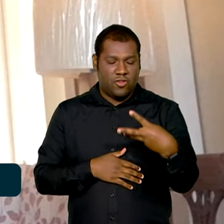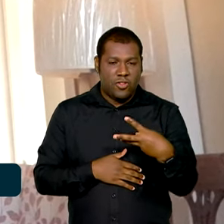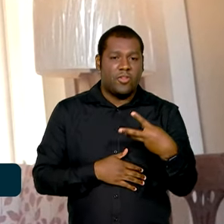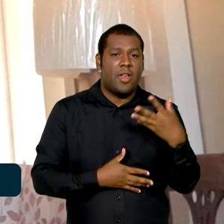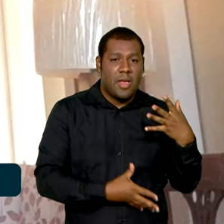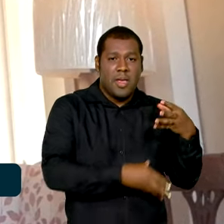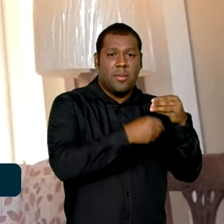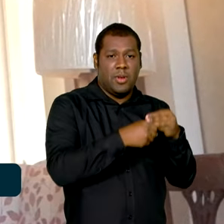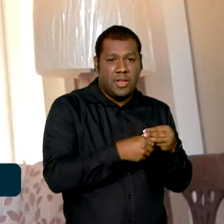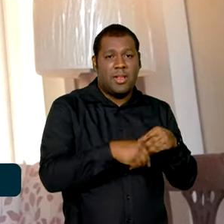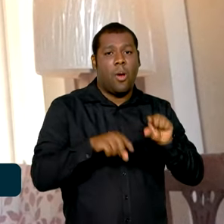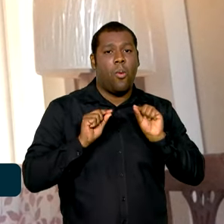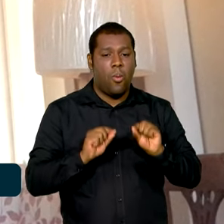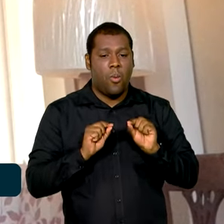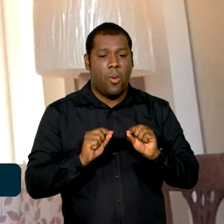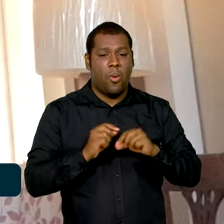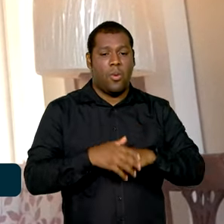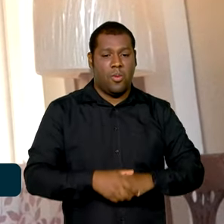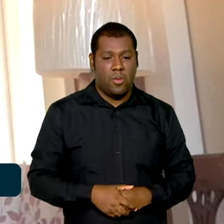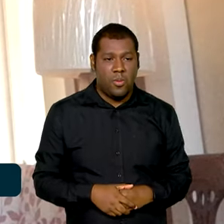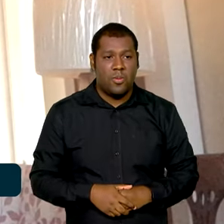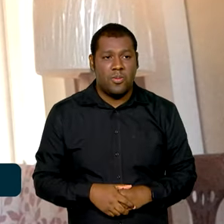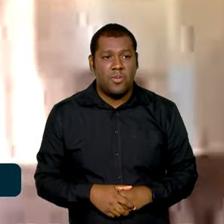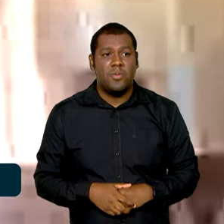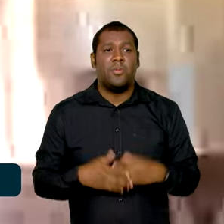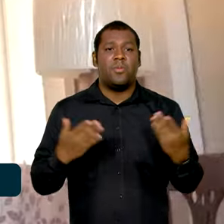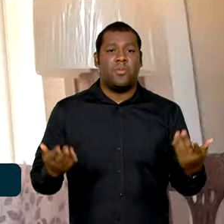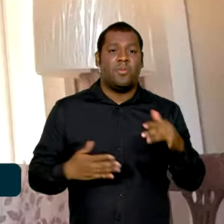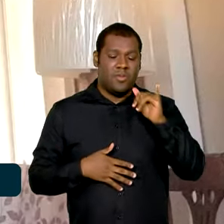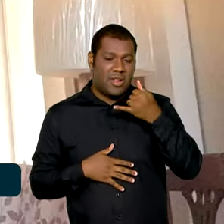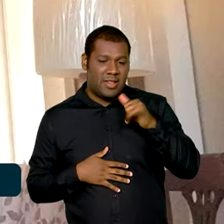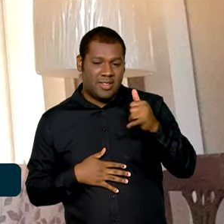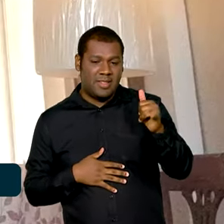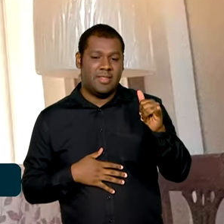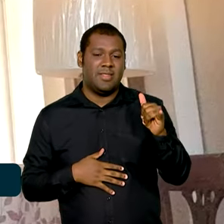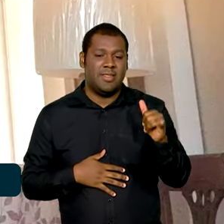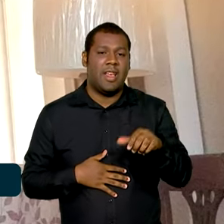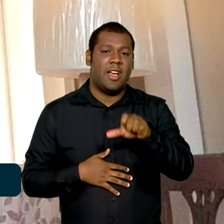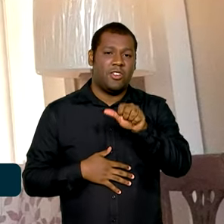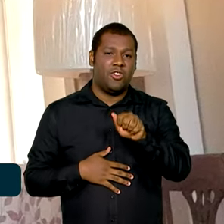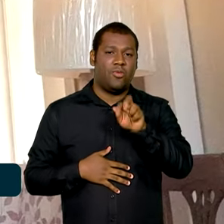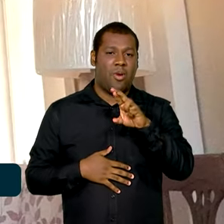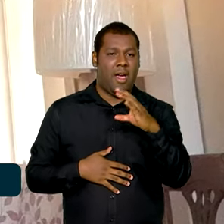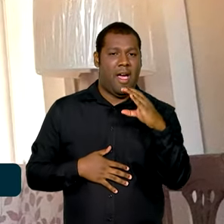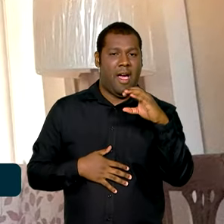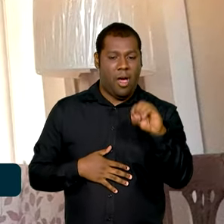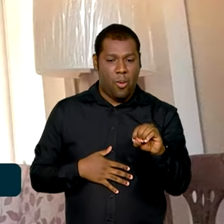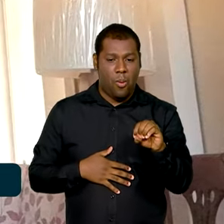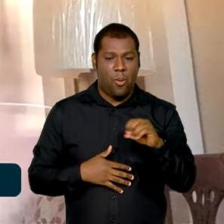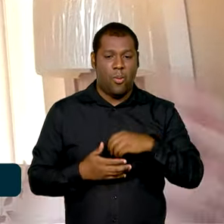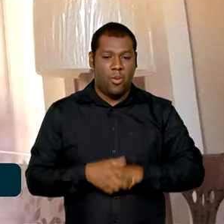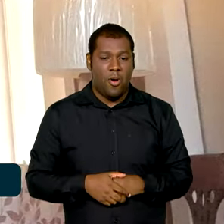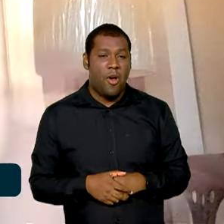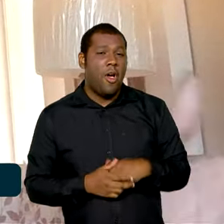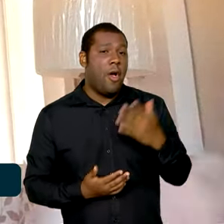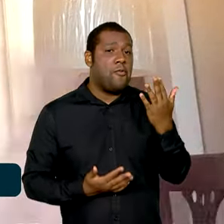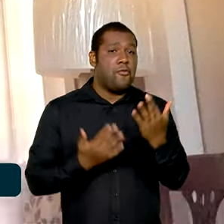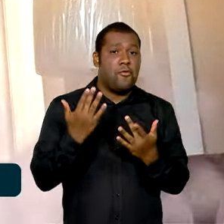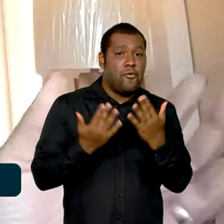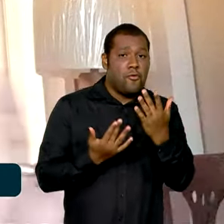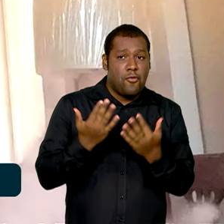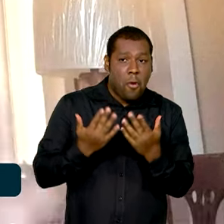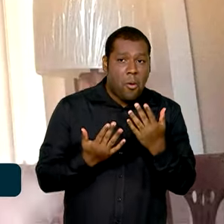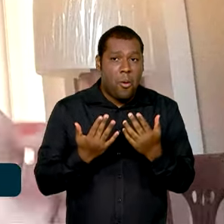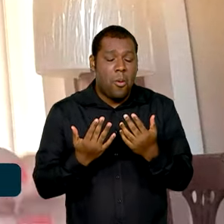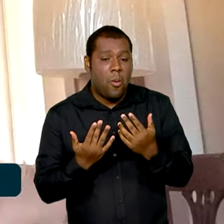implementação de dispositivos de interrupção de arco elétrico. O arco elétrico é tipo uma faísca que pode ir de um